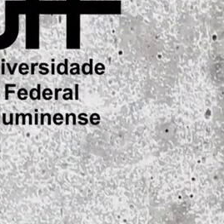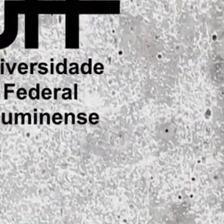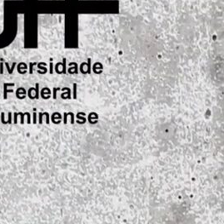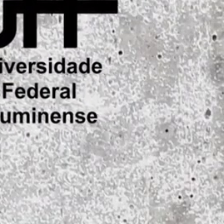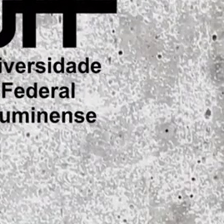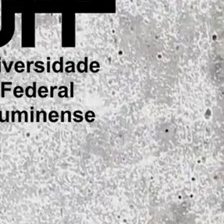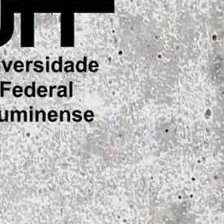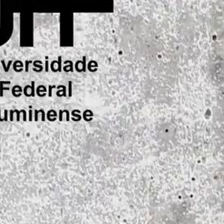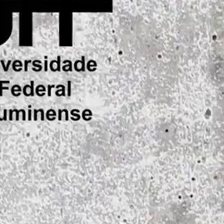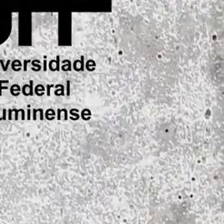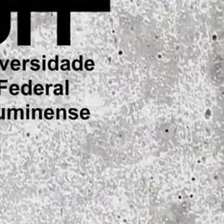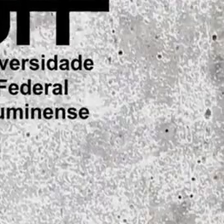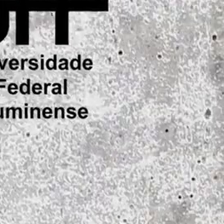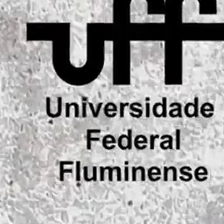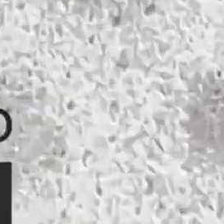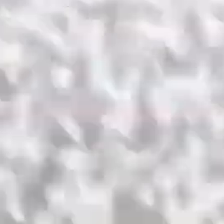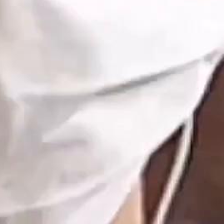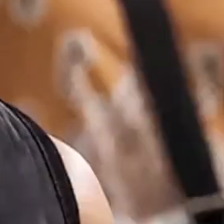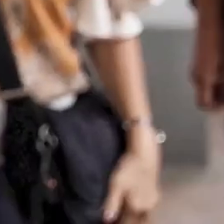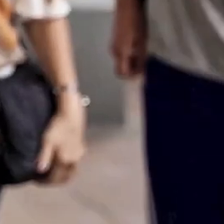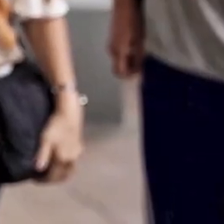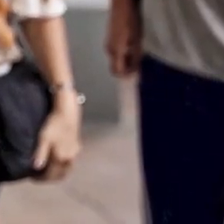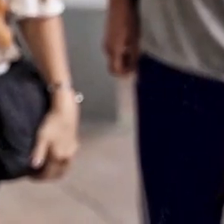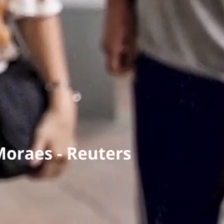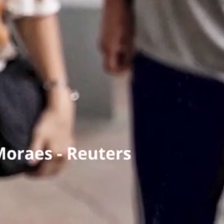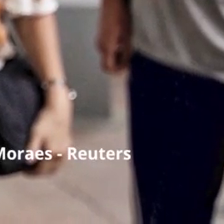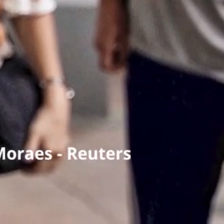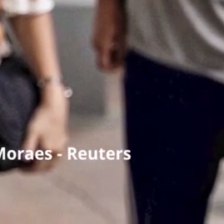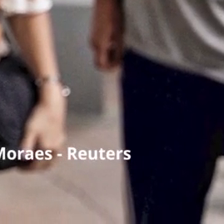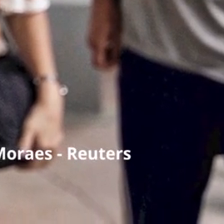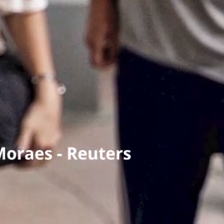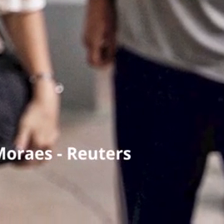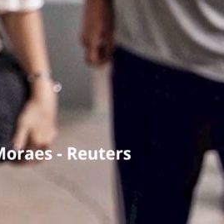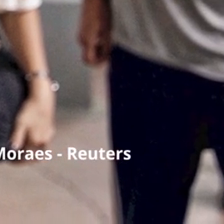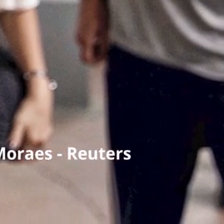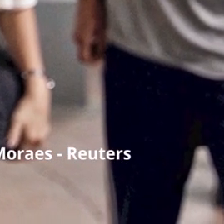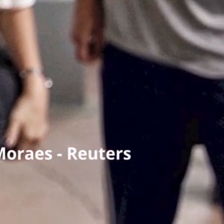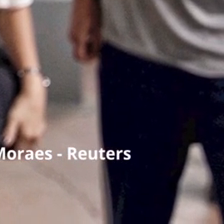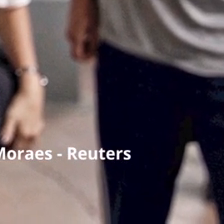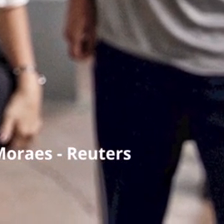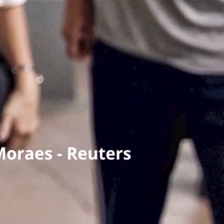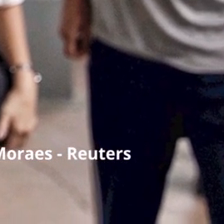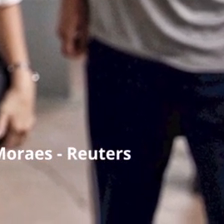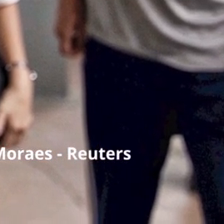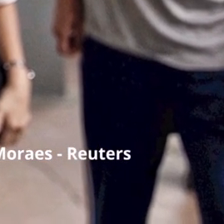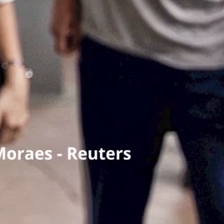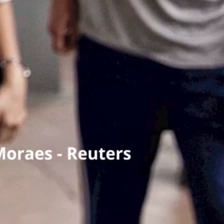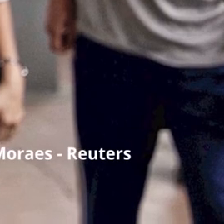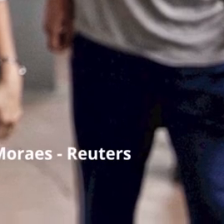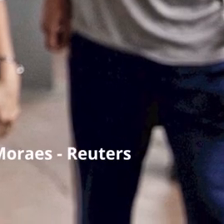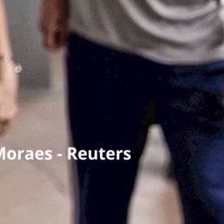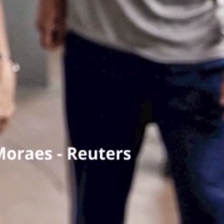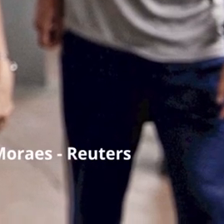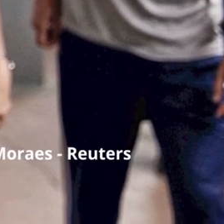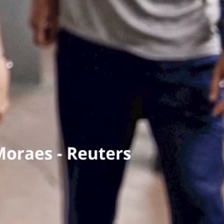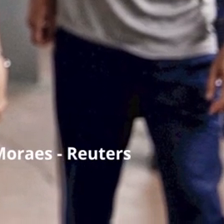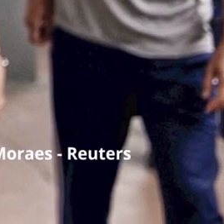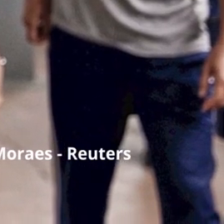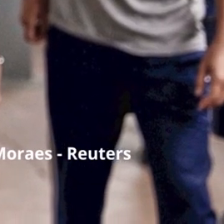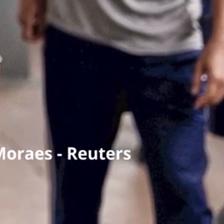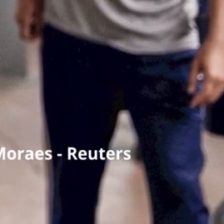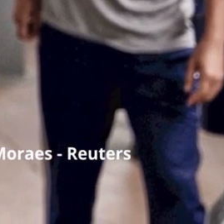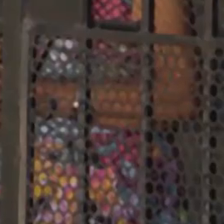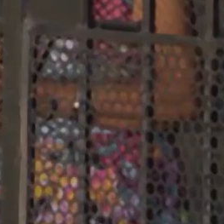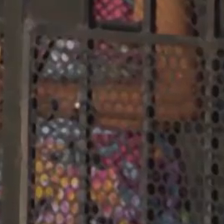pesquisa do Rio de Janeiro. Saber Comum em dois sentidos. Nos cursos apresentados, são abordados conteúdos de